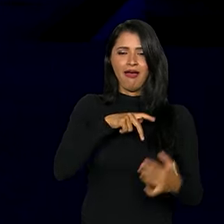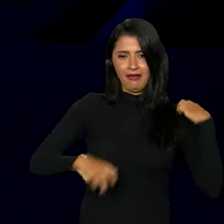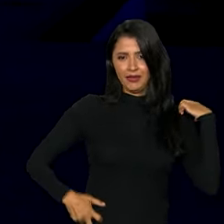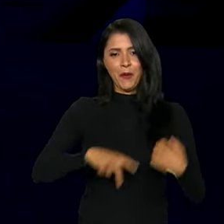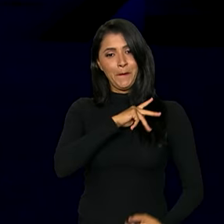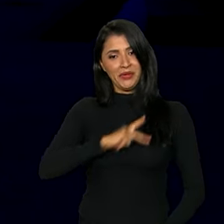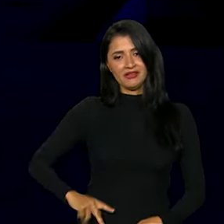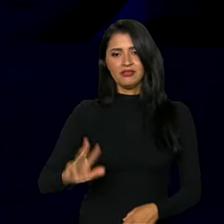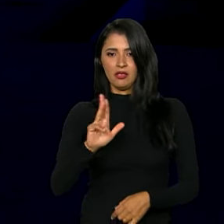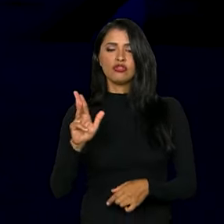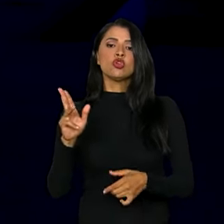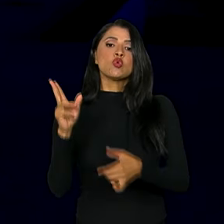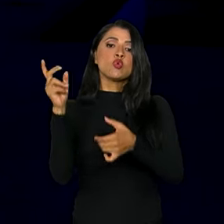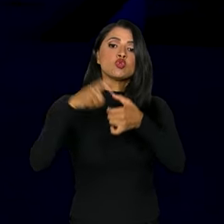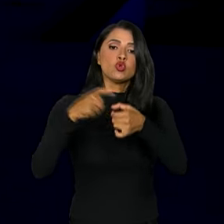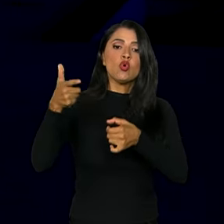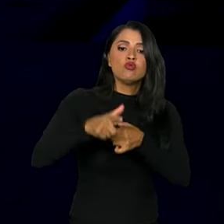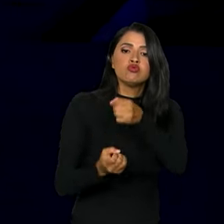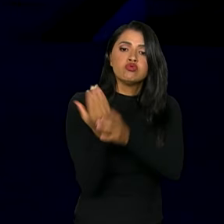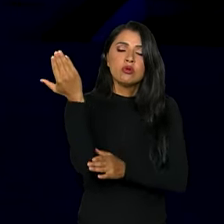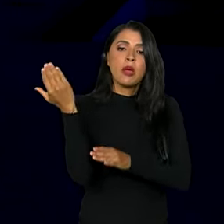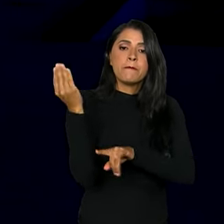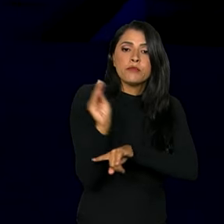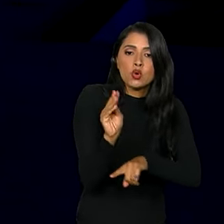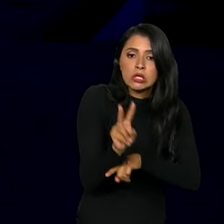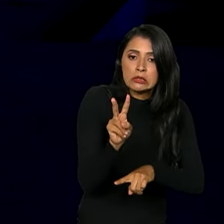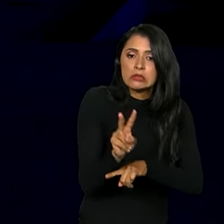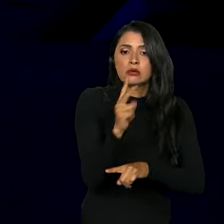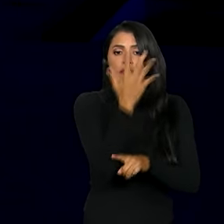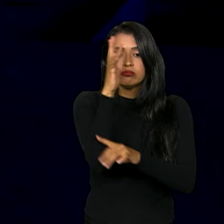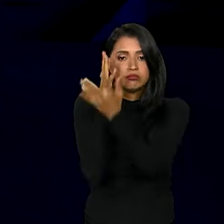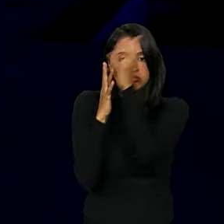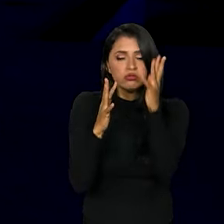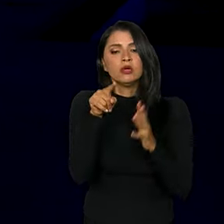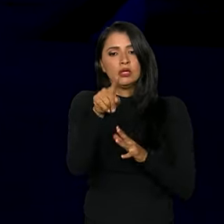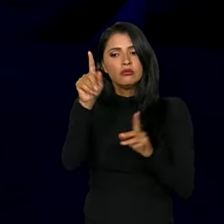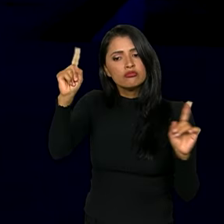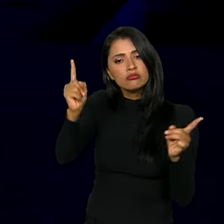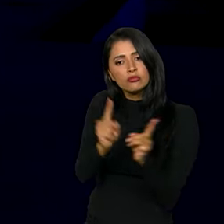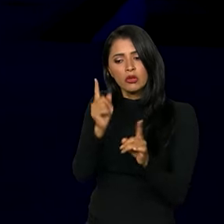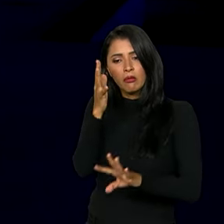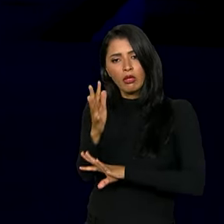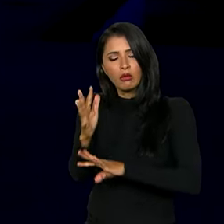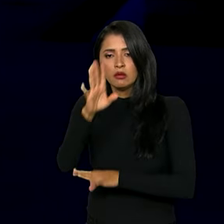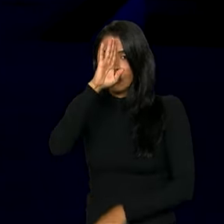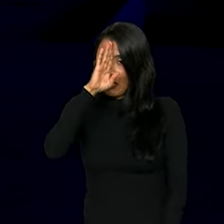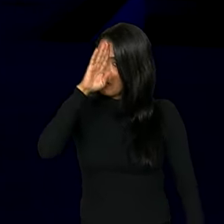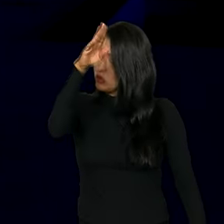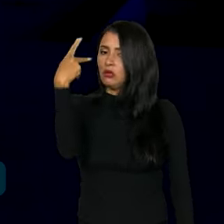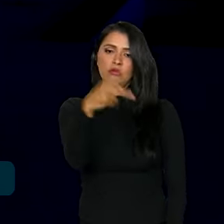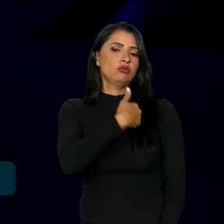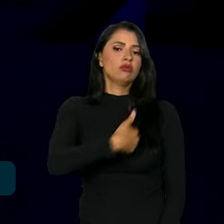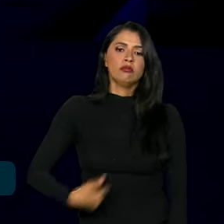da reconstrução do sistema de proteção ambiental e da redução do desmatamento uma das prioridades do